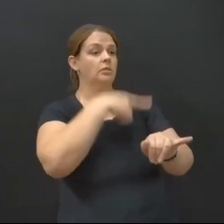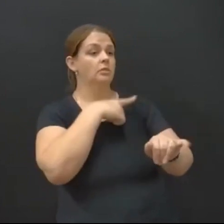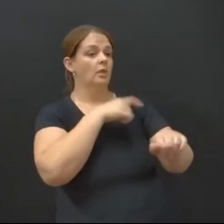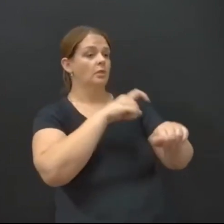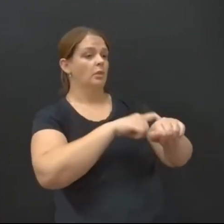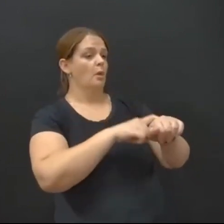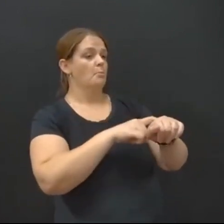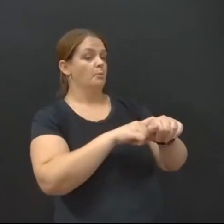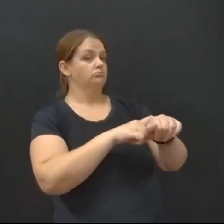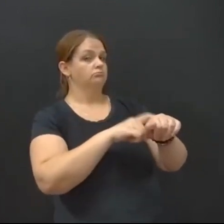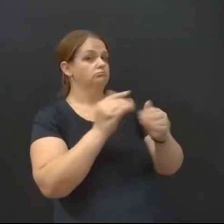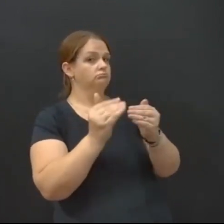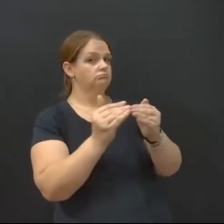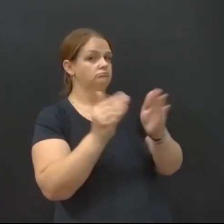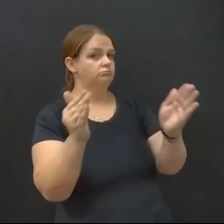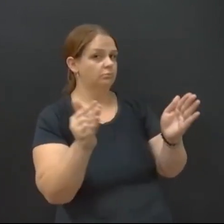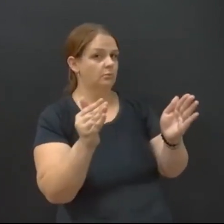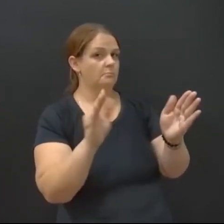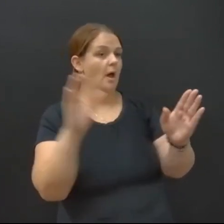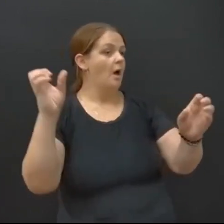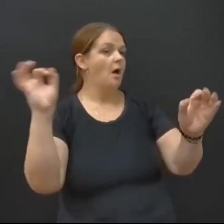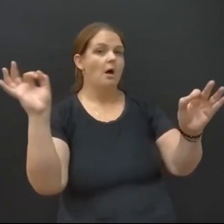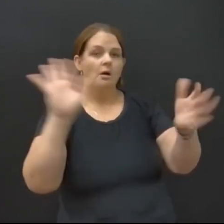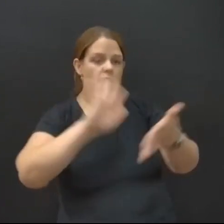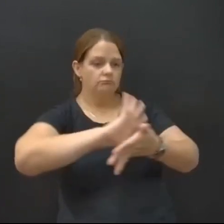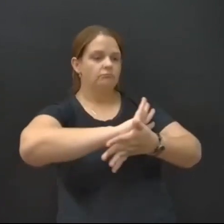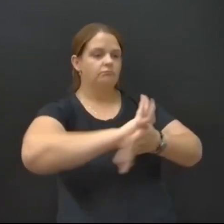para demolir a sua obra.